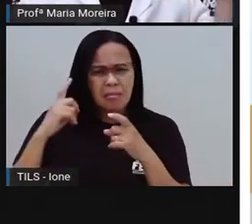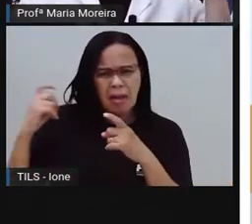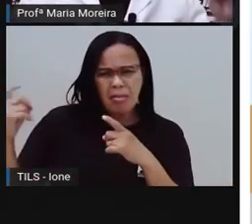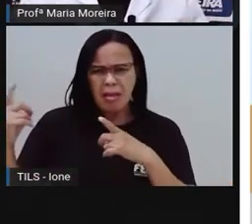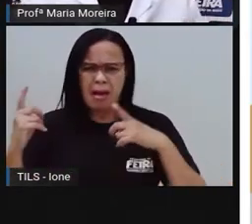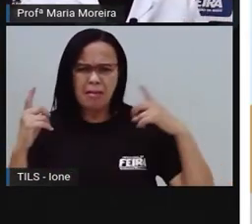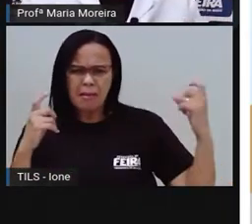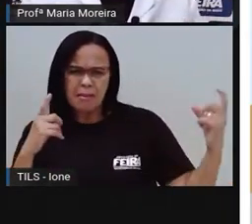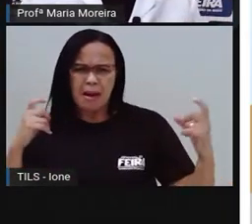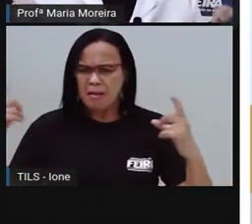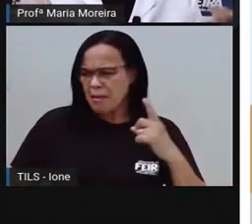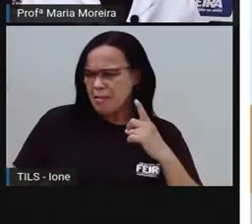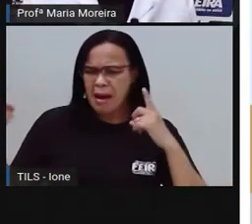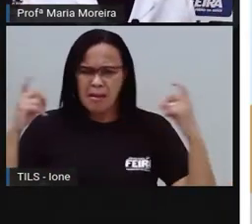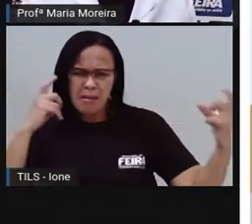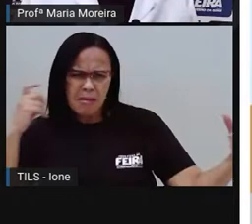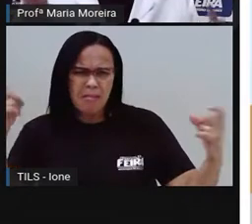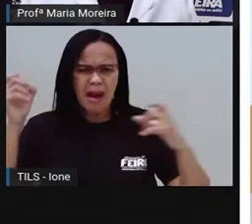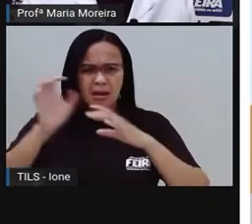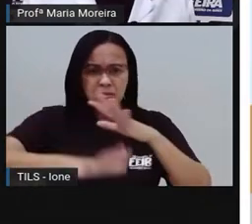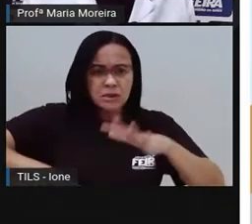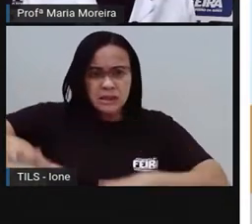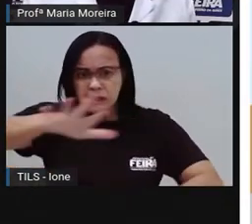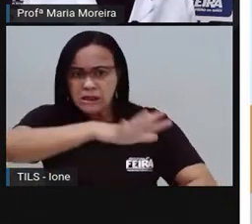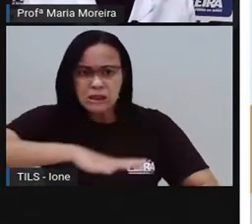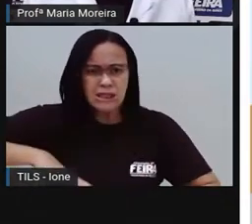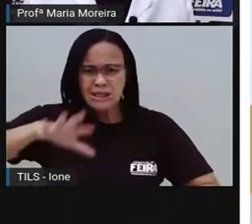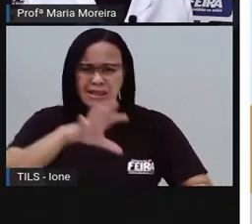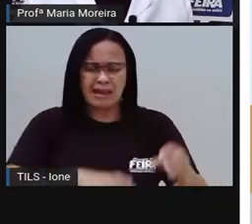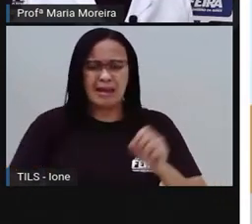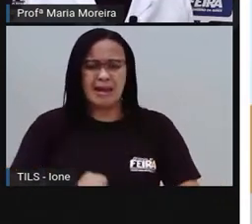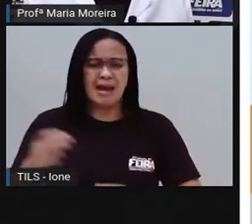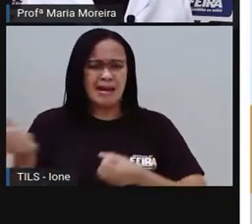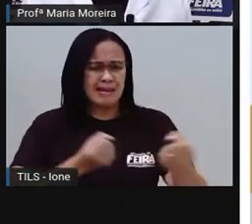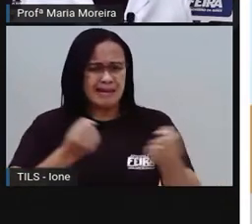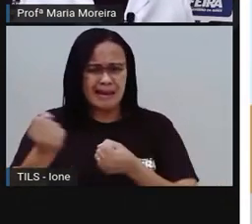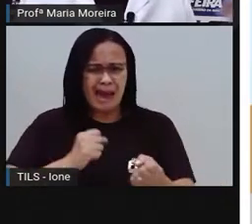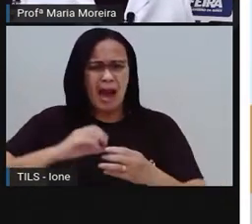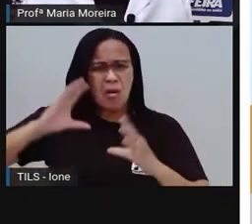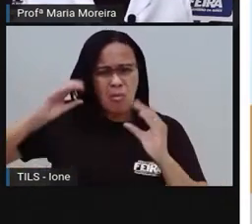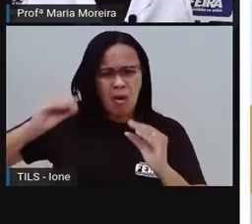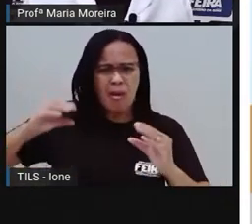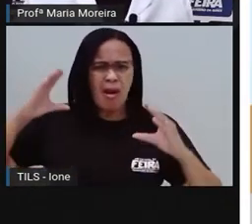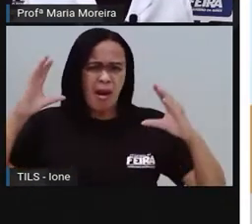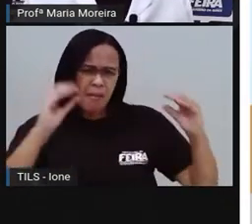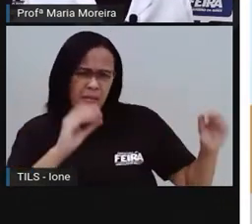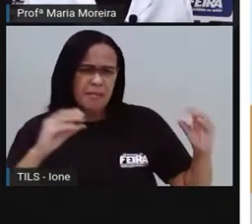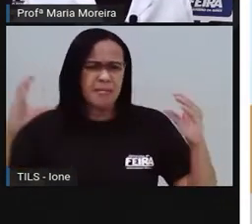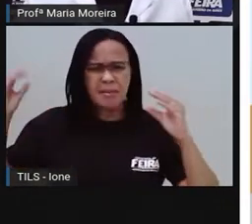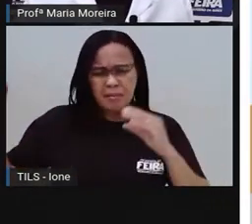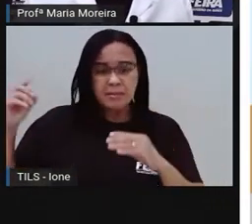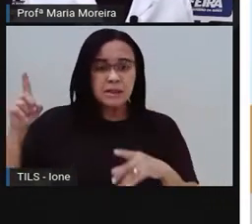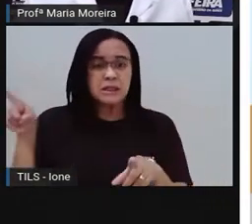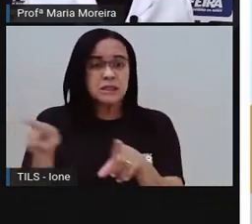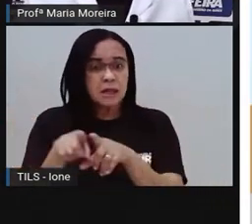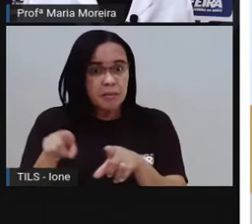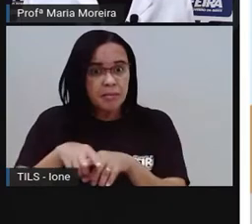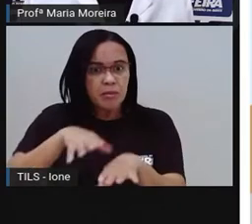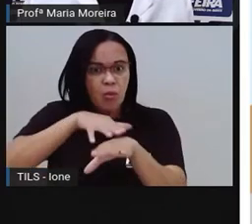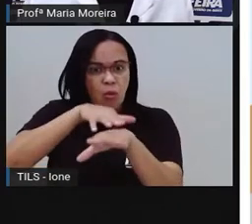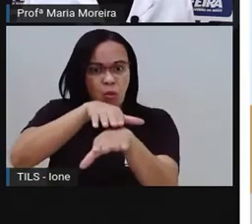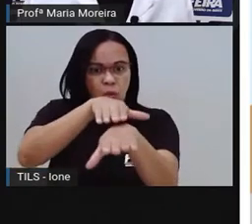que apita, ó, carro funcionando, buzina, tudo isso aí. Agora, lembra das imagens de engarrafamento que a Pró mostrou?